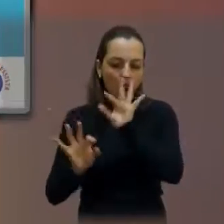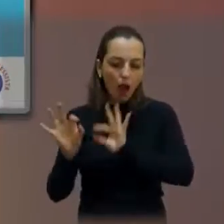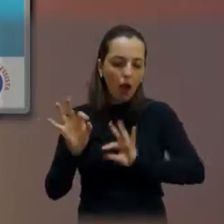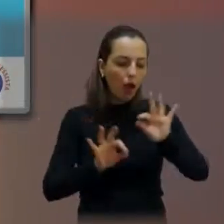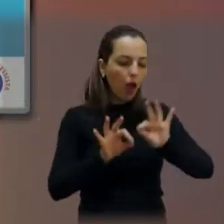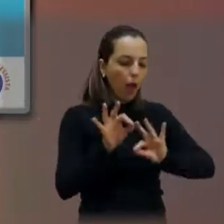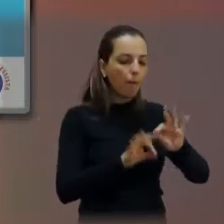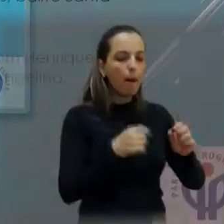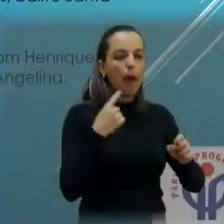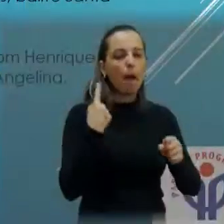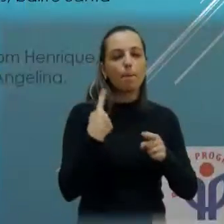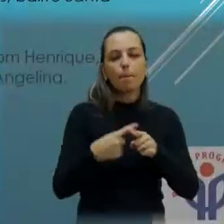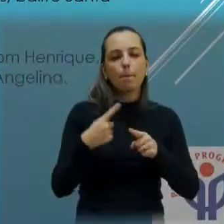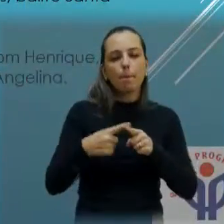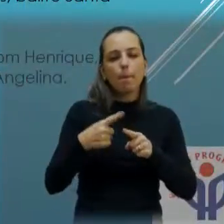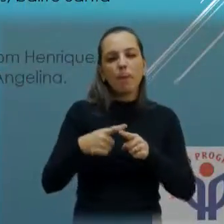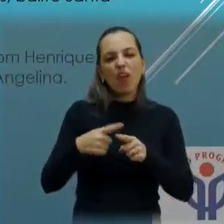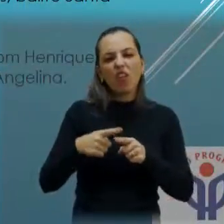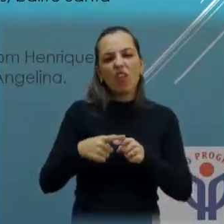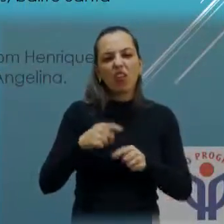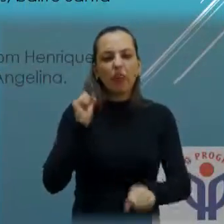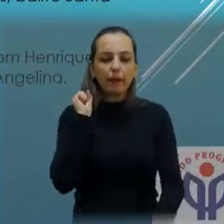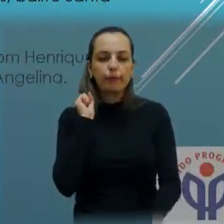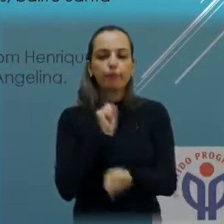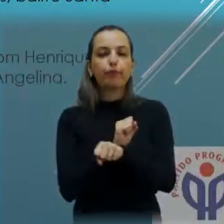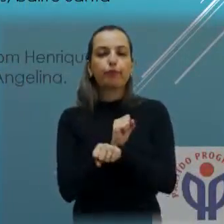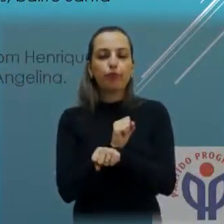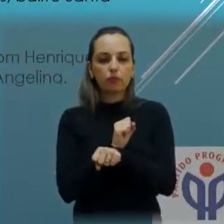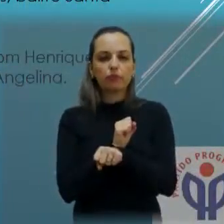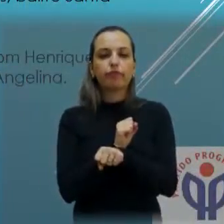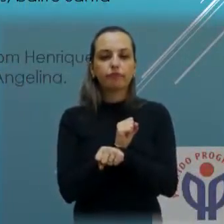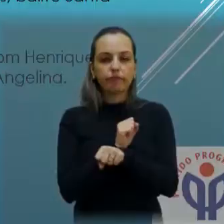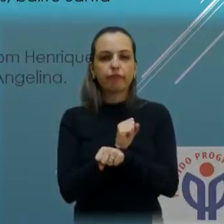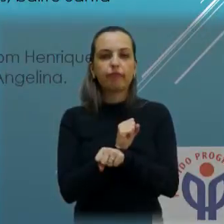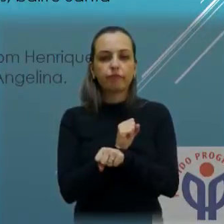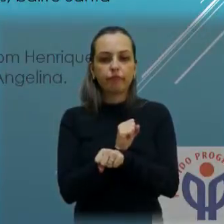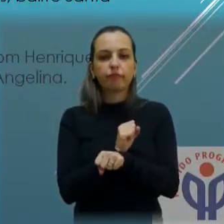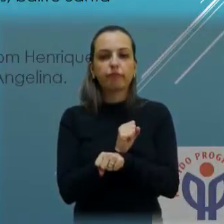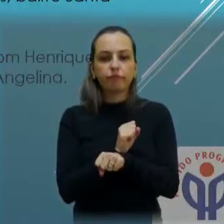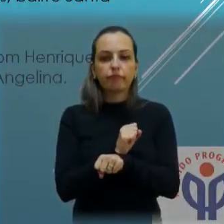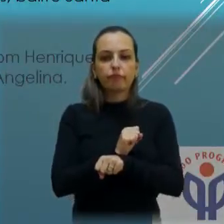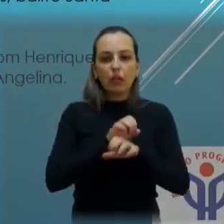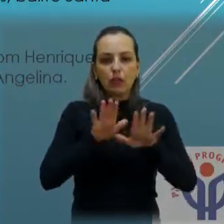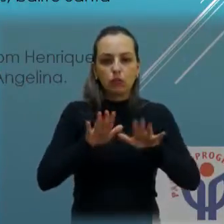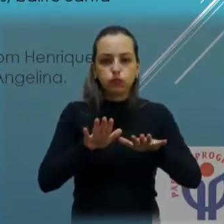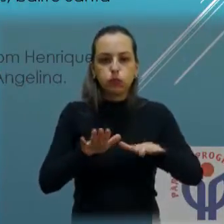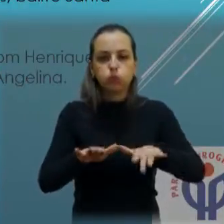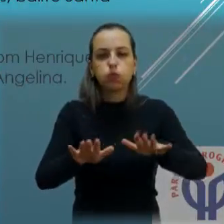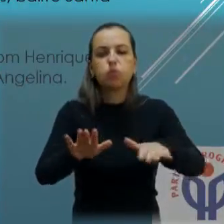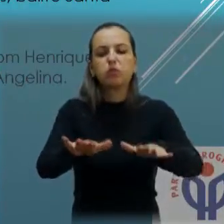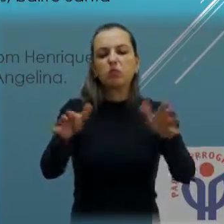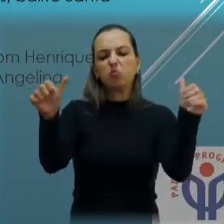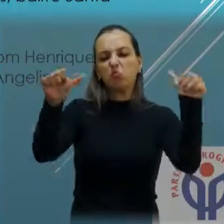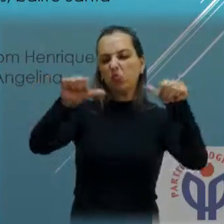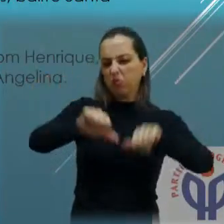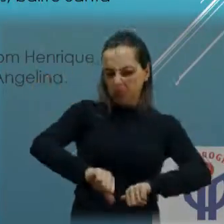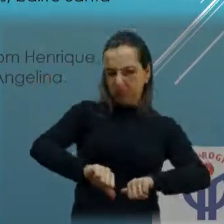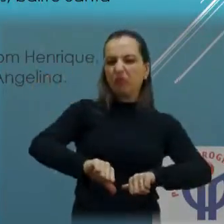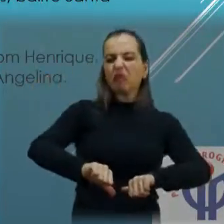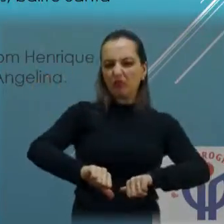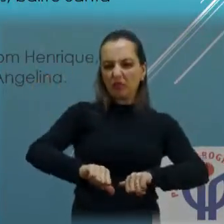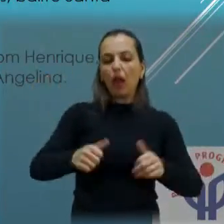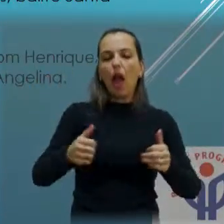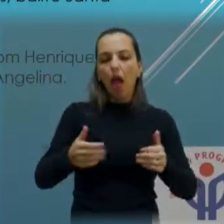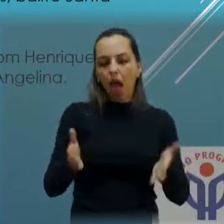há muito tempo não tinha o serviço, tava tudo parado, pavimentação tava ruim, por ser um bairro antigo, agora já